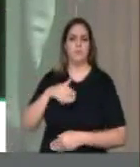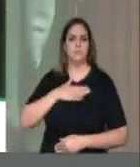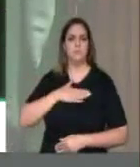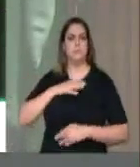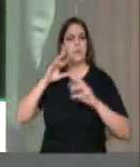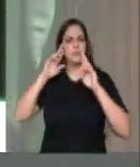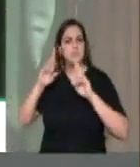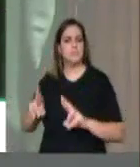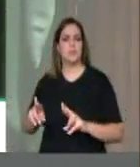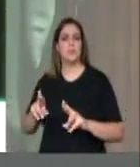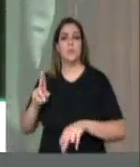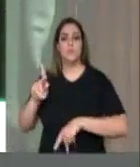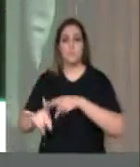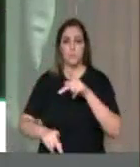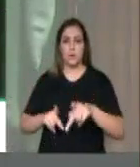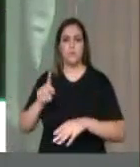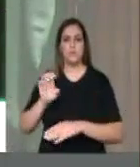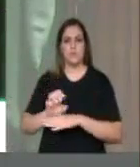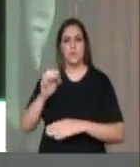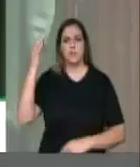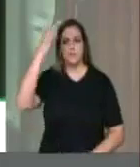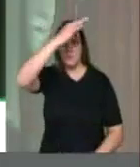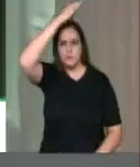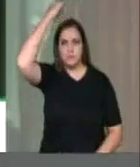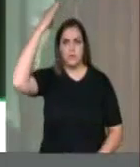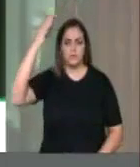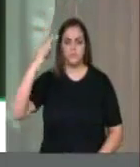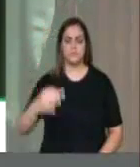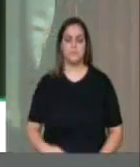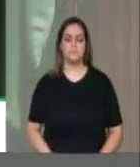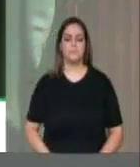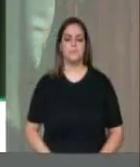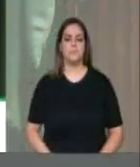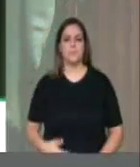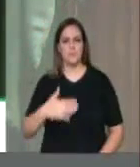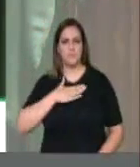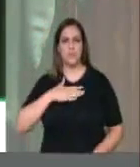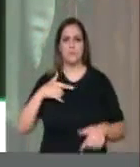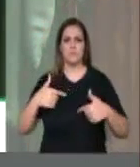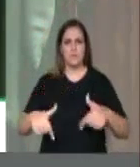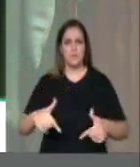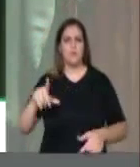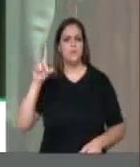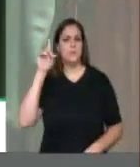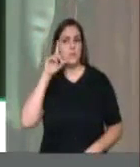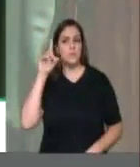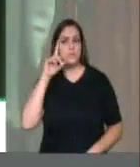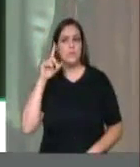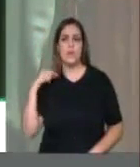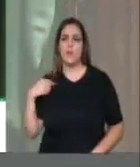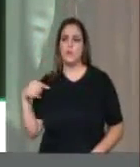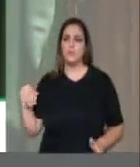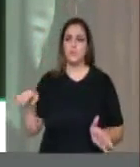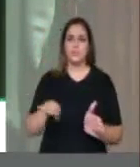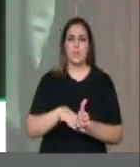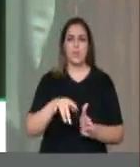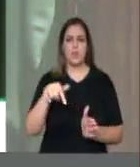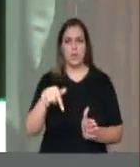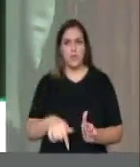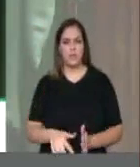seja, o povo do Estado do Espírito Santo. Todos os dias do meu mandato, que chego aqui nesta casa,